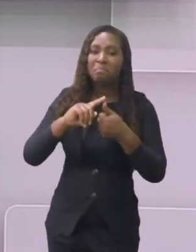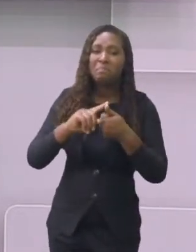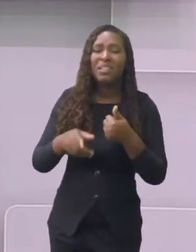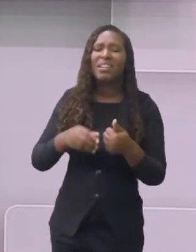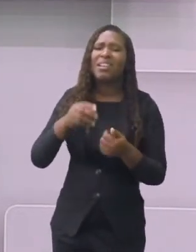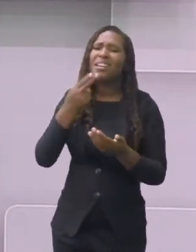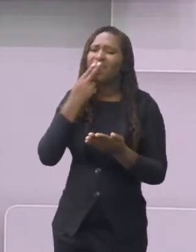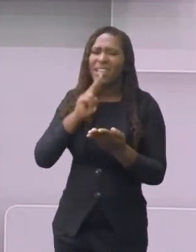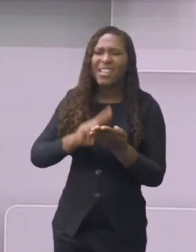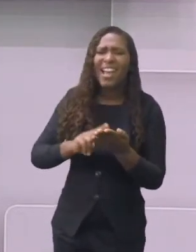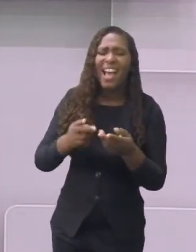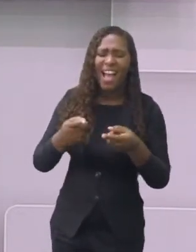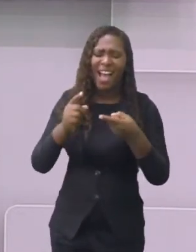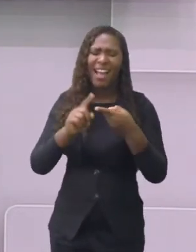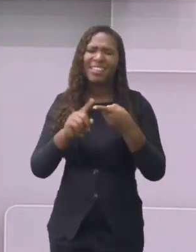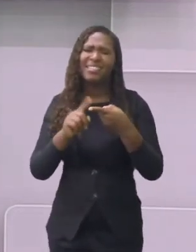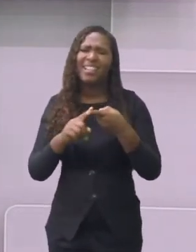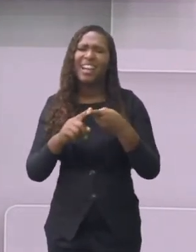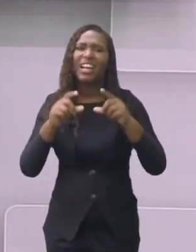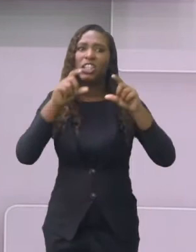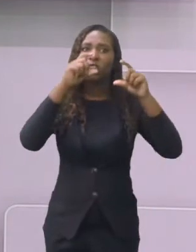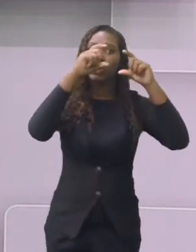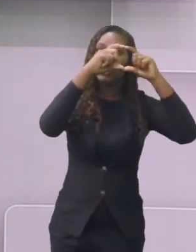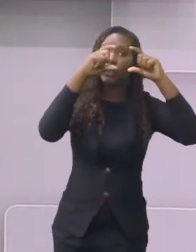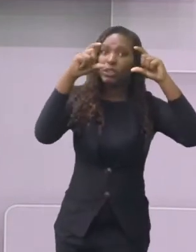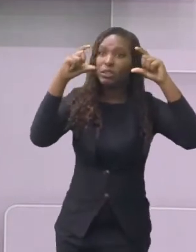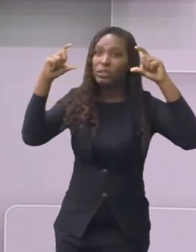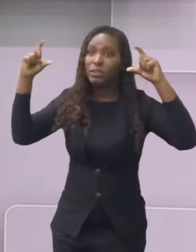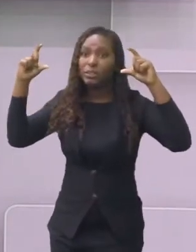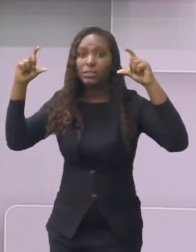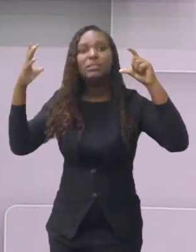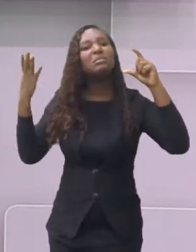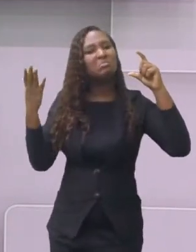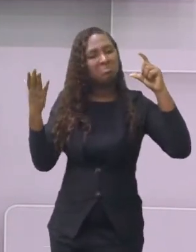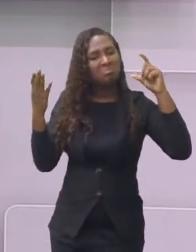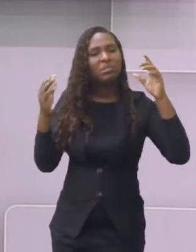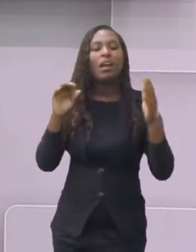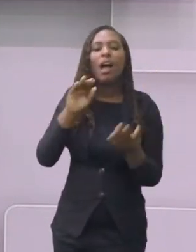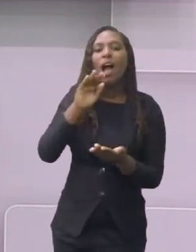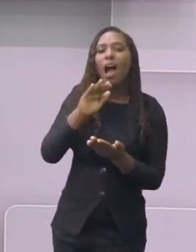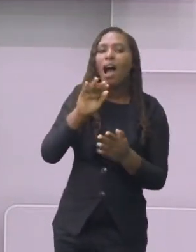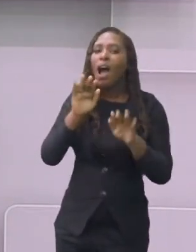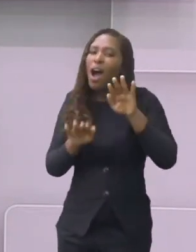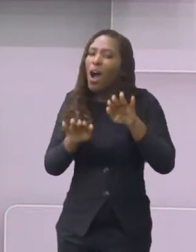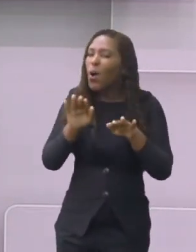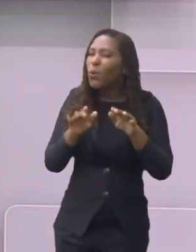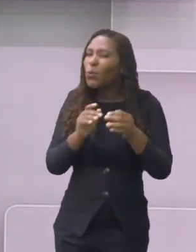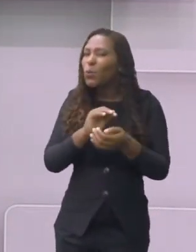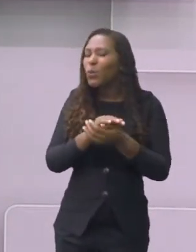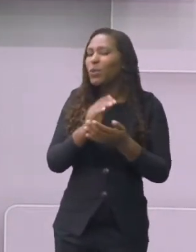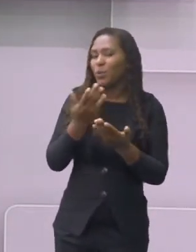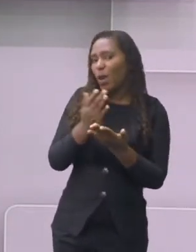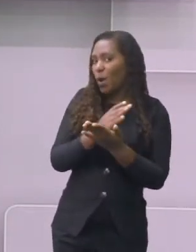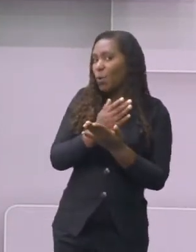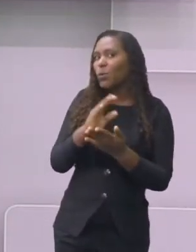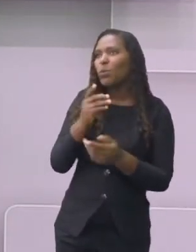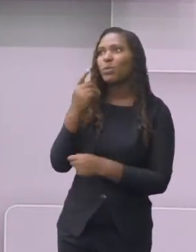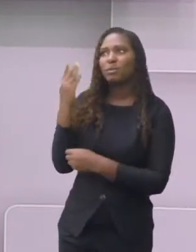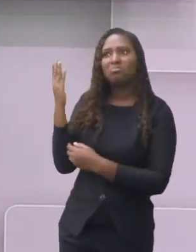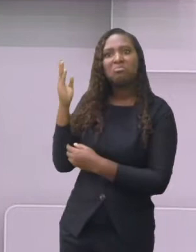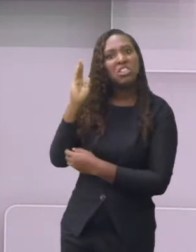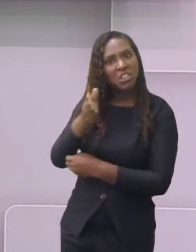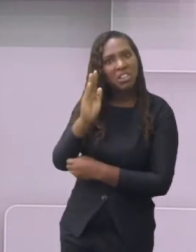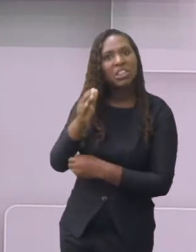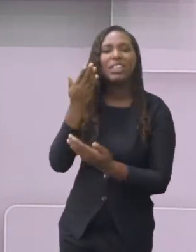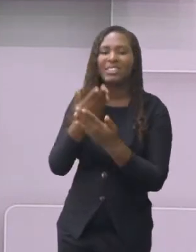tirinhas de alguns nós já aprendemos, já estudamos, já falamos. E vamos continuar durante todo